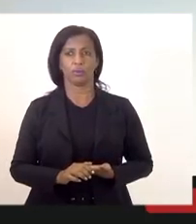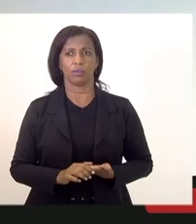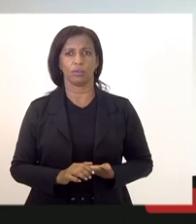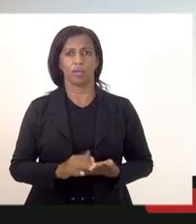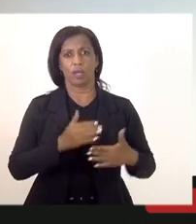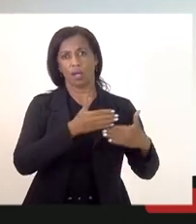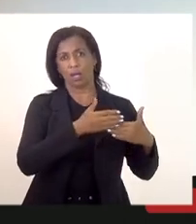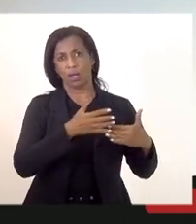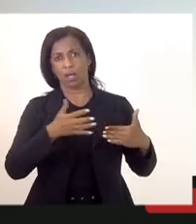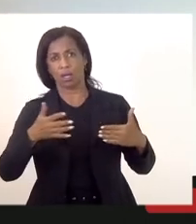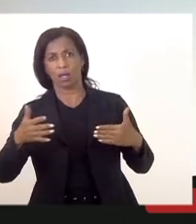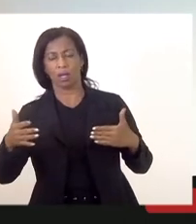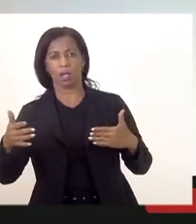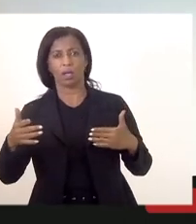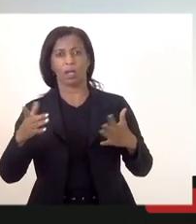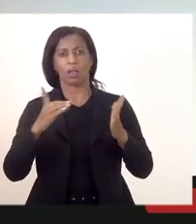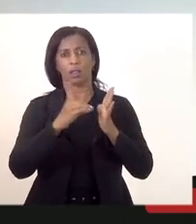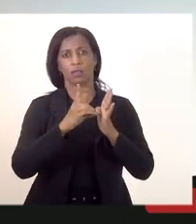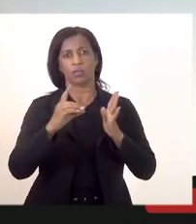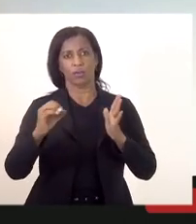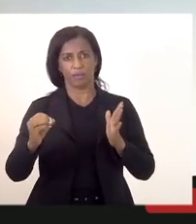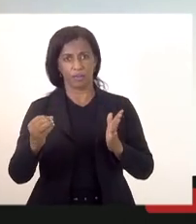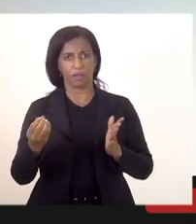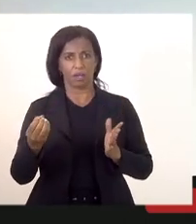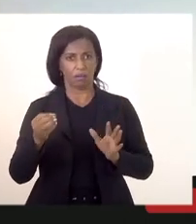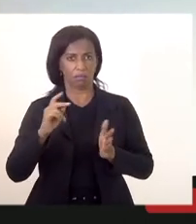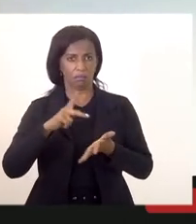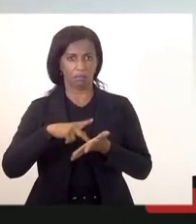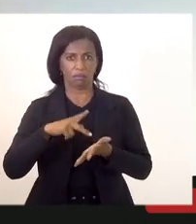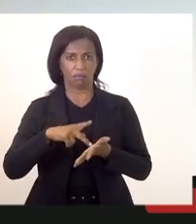a questão do diário oficial seria isso mesmo?